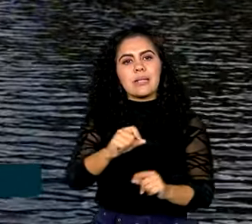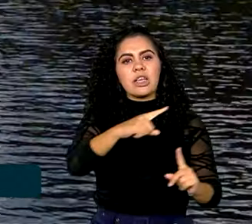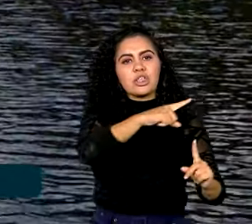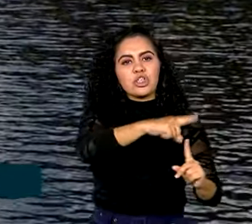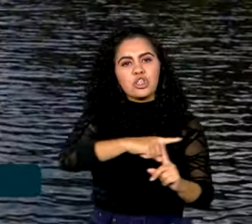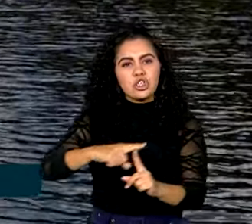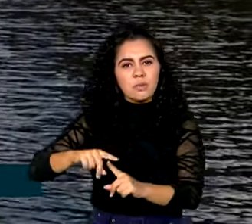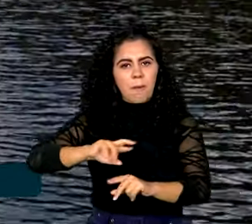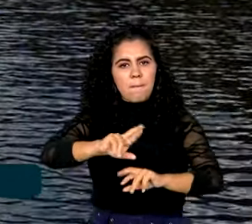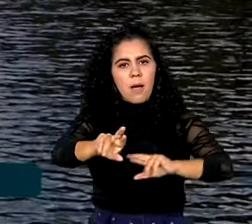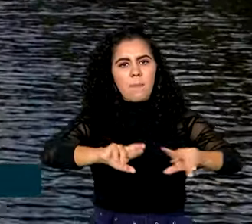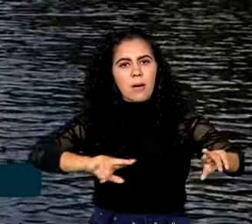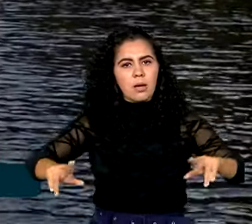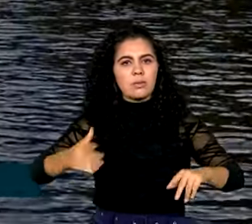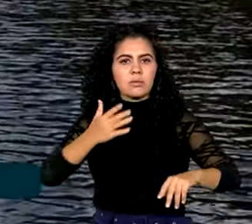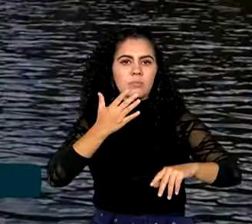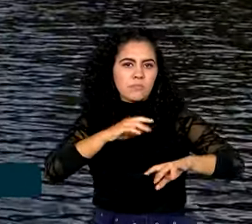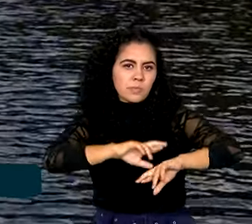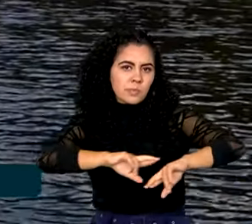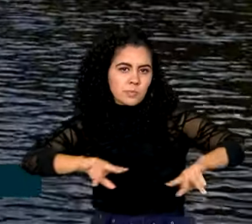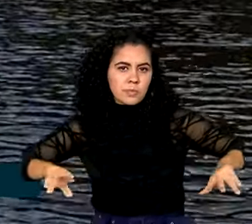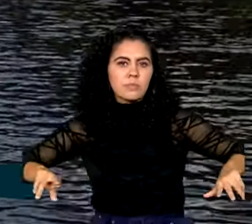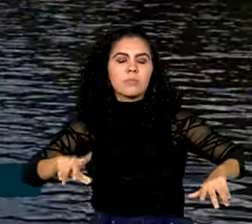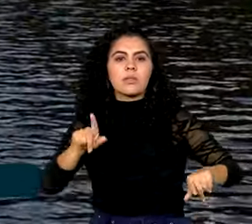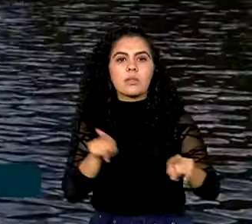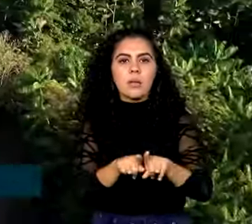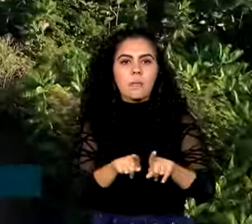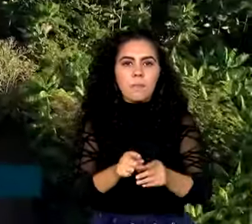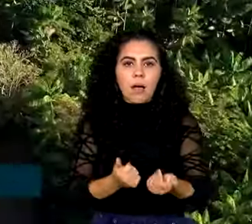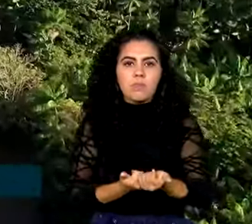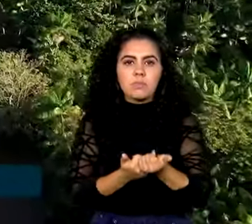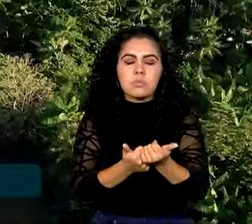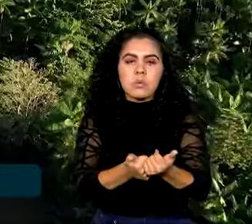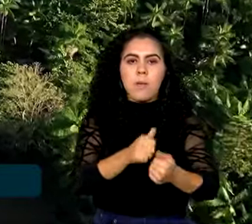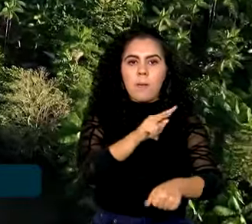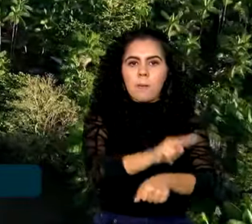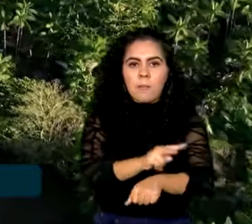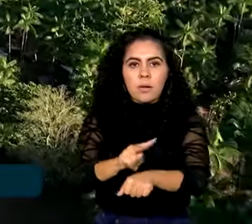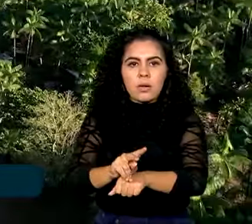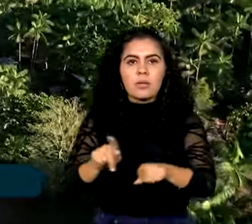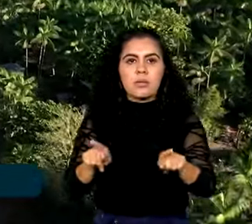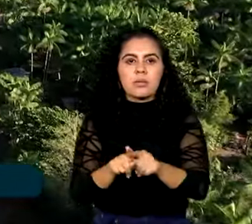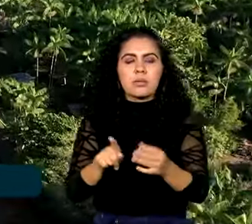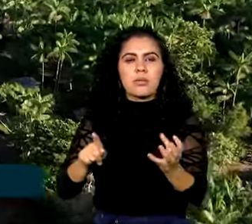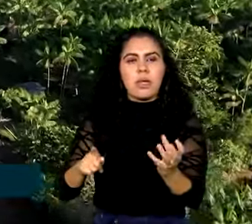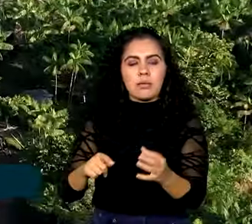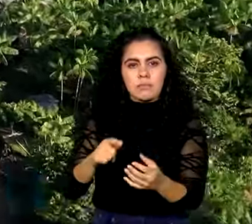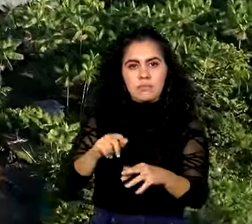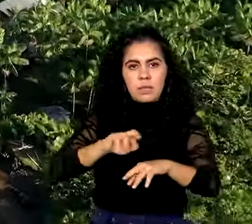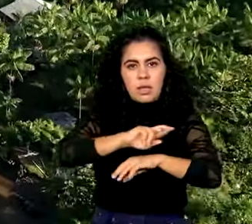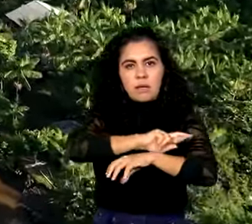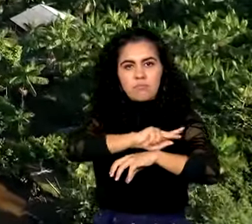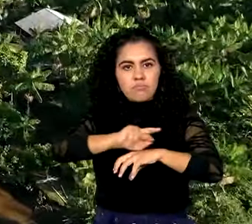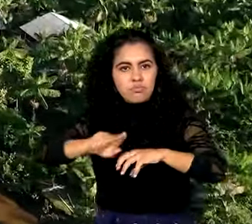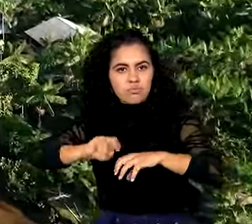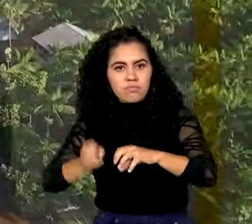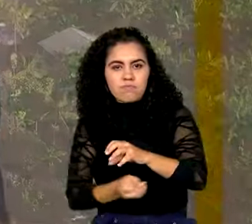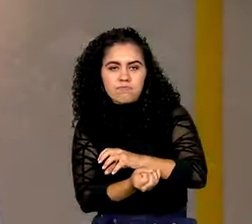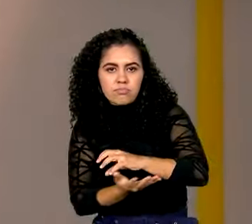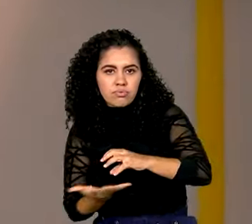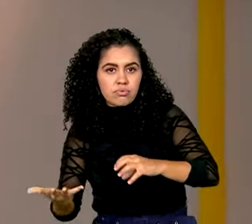diferentes de vegetação nativa, contribuindo para a conservação da biodiversidade nas regiões.